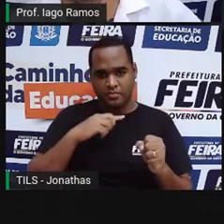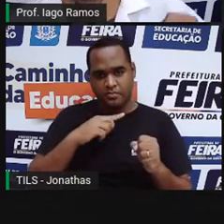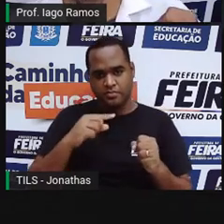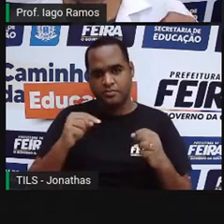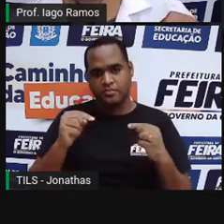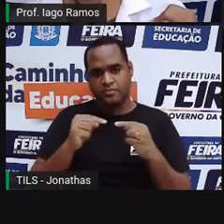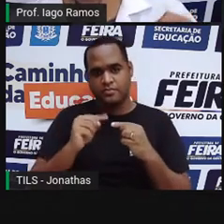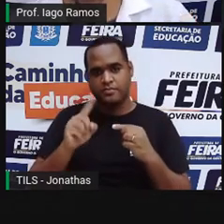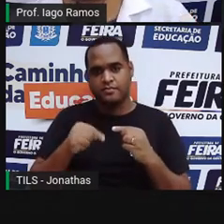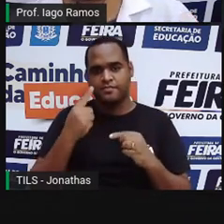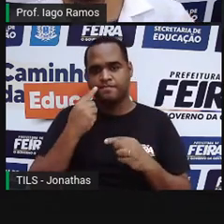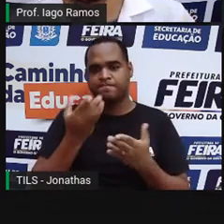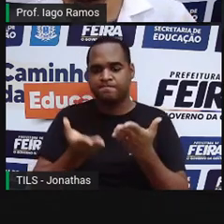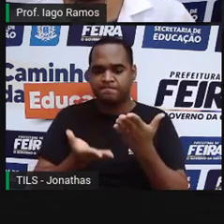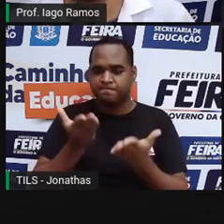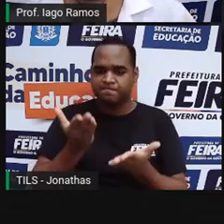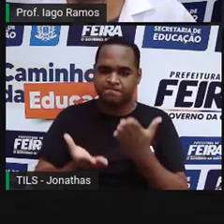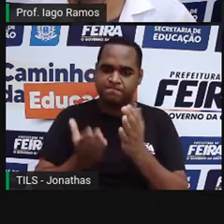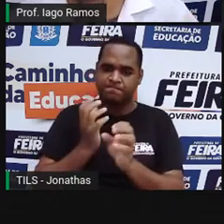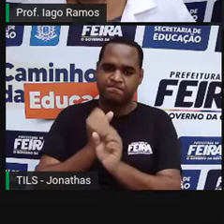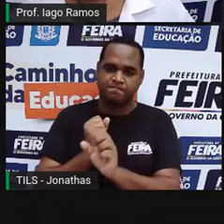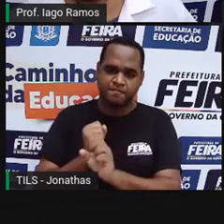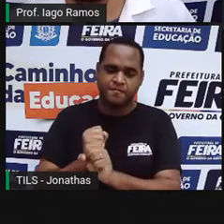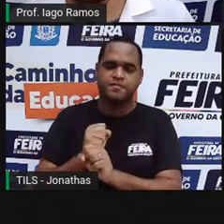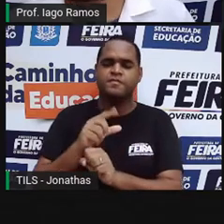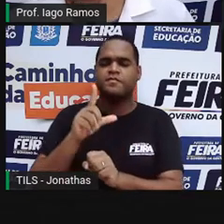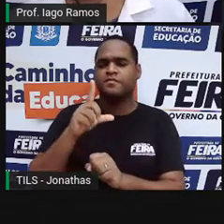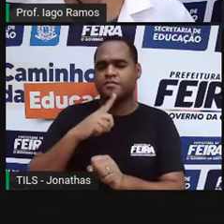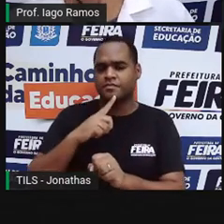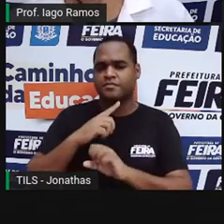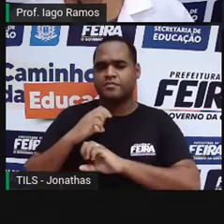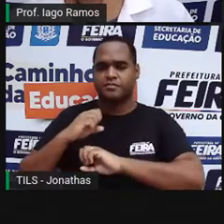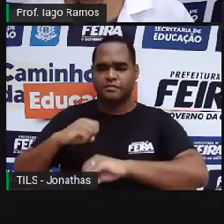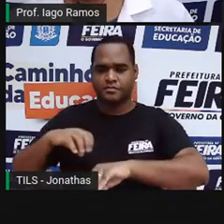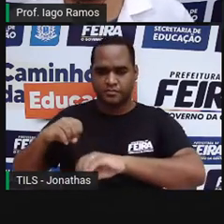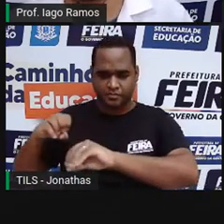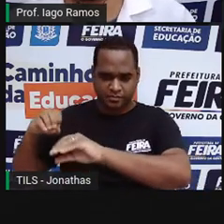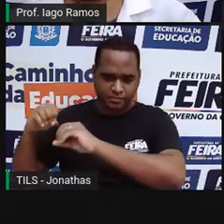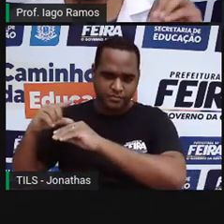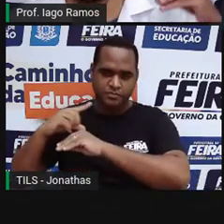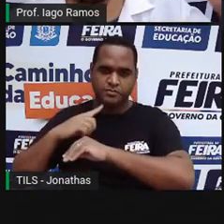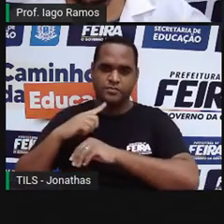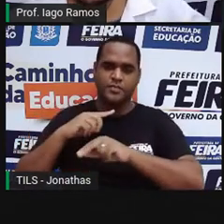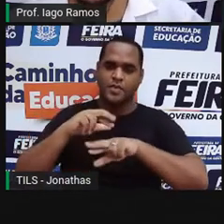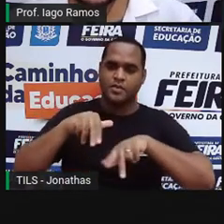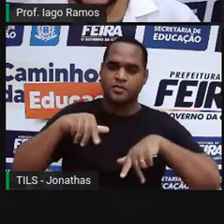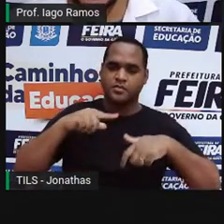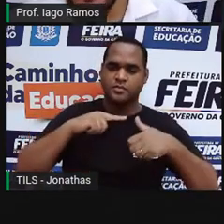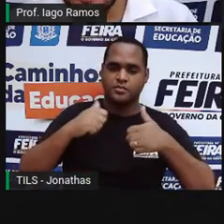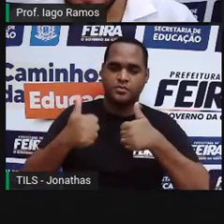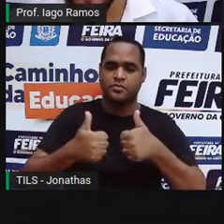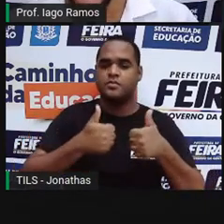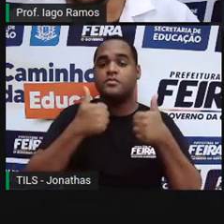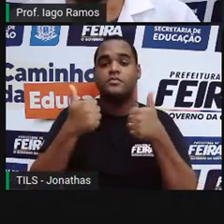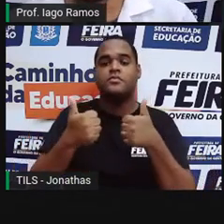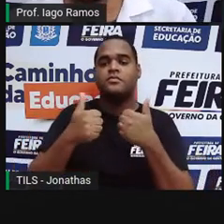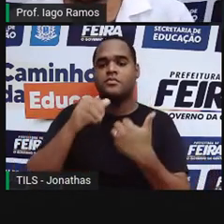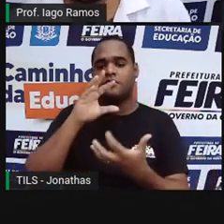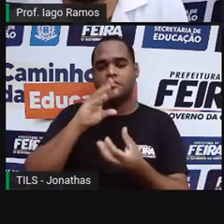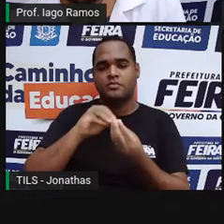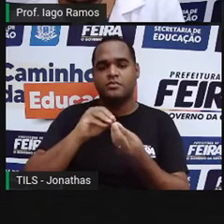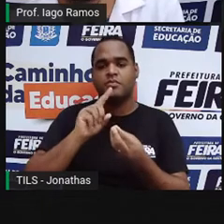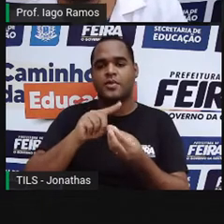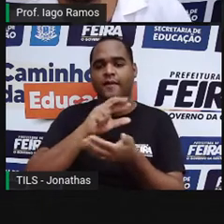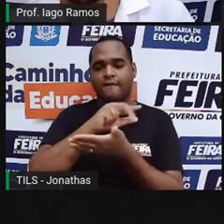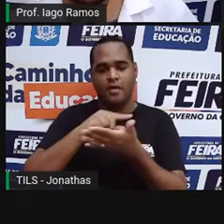proporcionais. A gente já teve aulas para entender as grandezas proporcionais, os